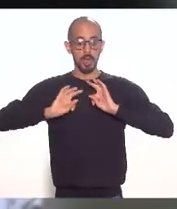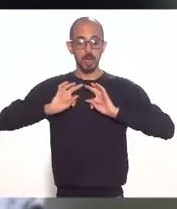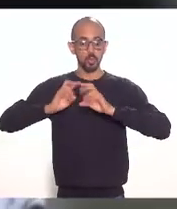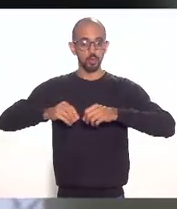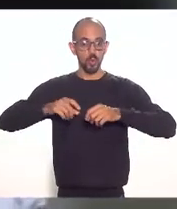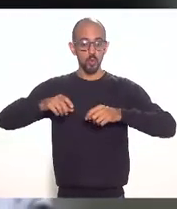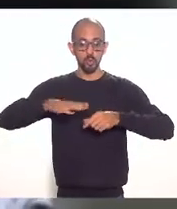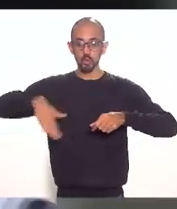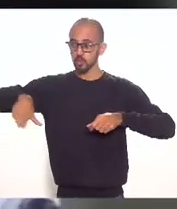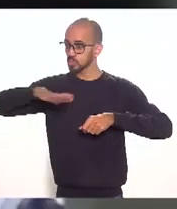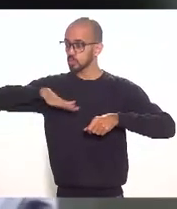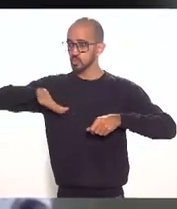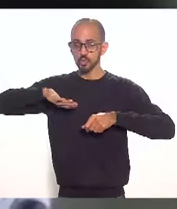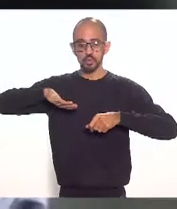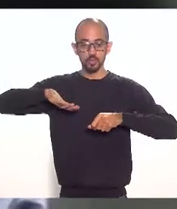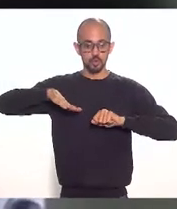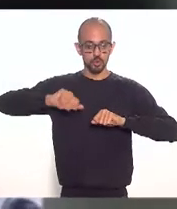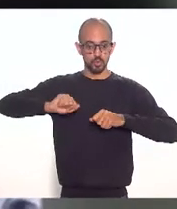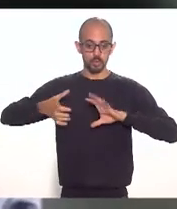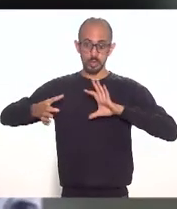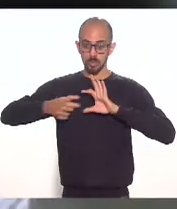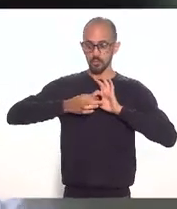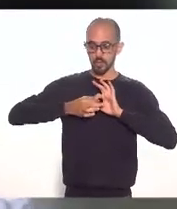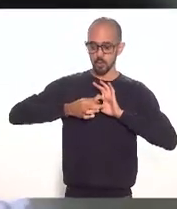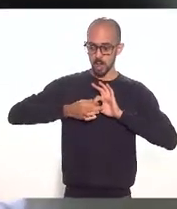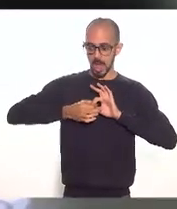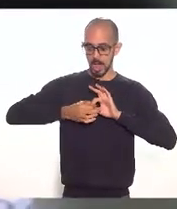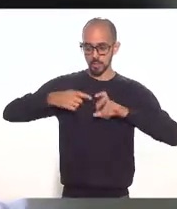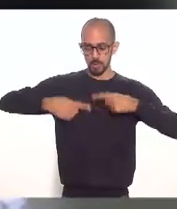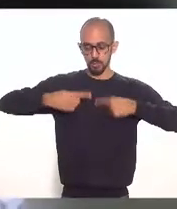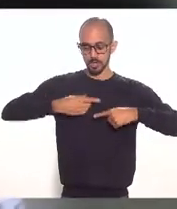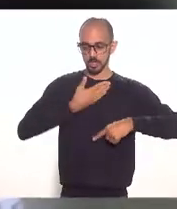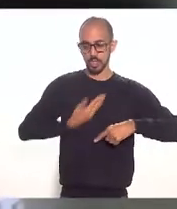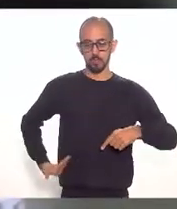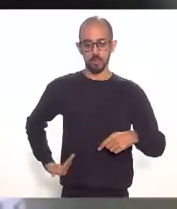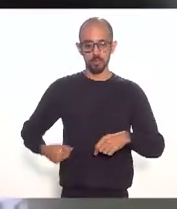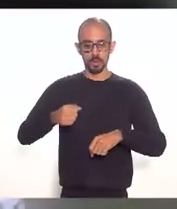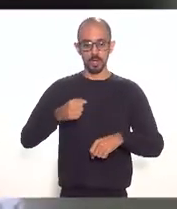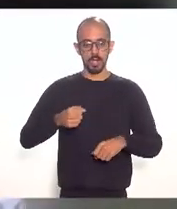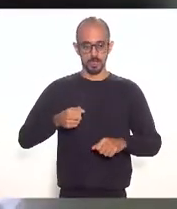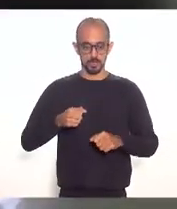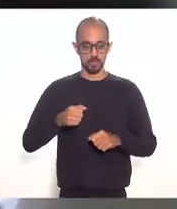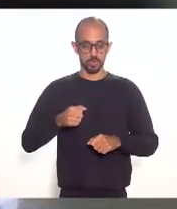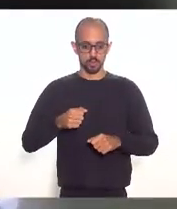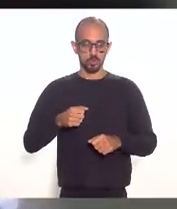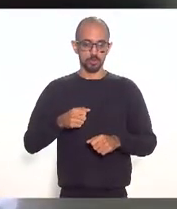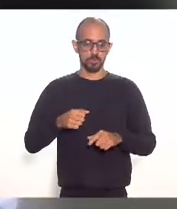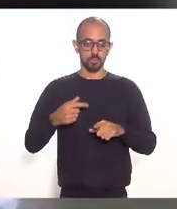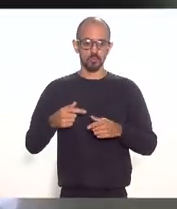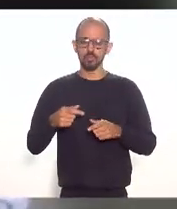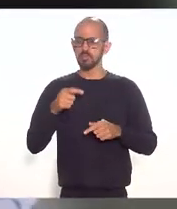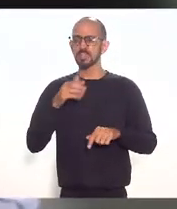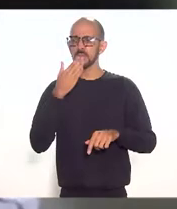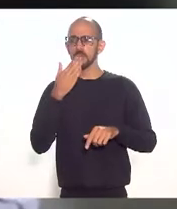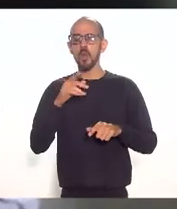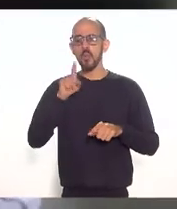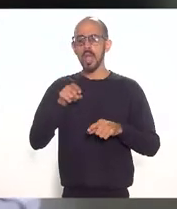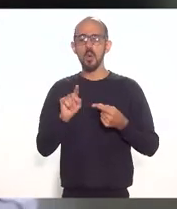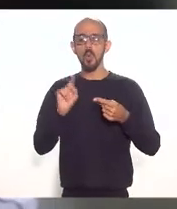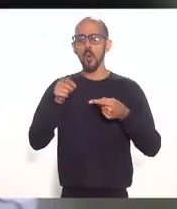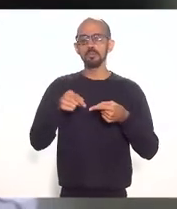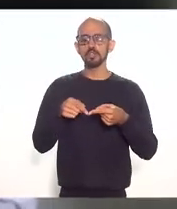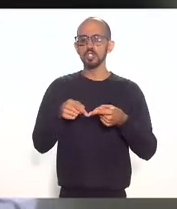vinculados à política pública do governo qual é a política pública do governo estabelecer esse benefício fiscal é